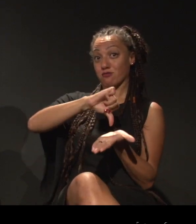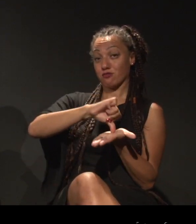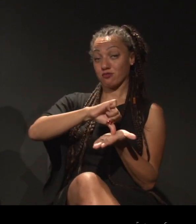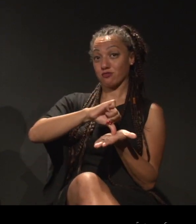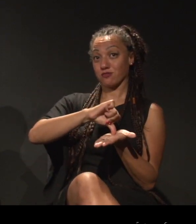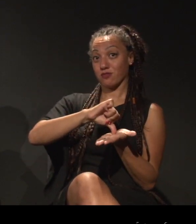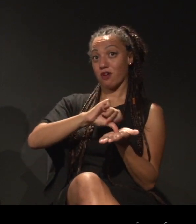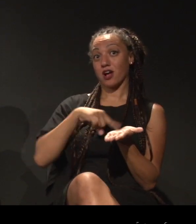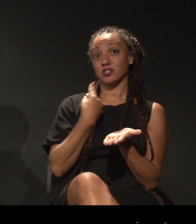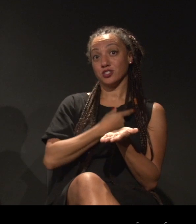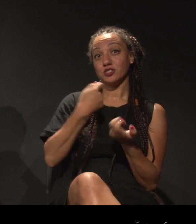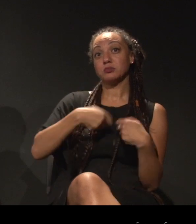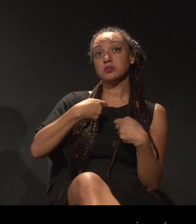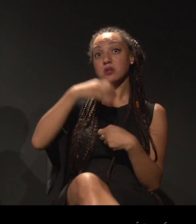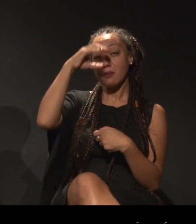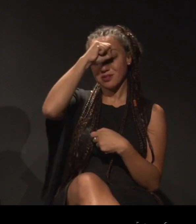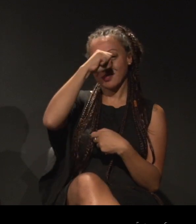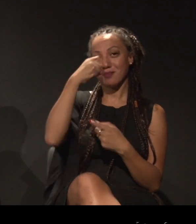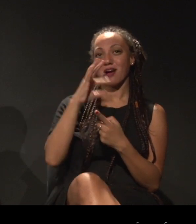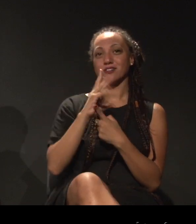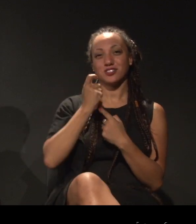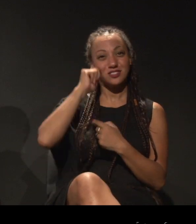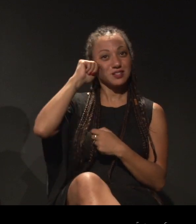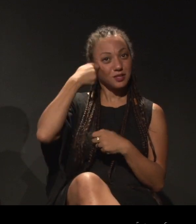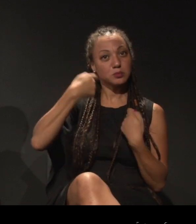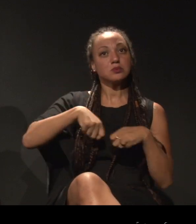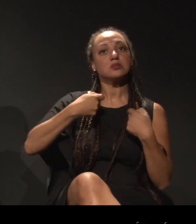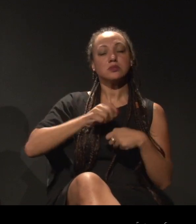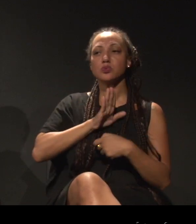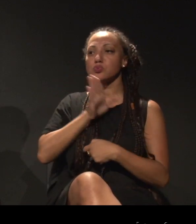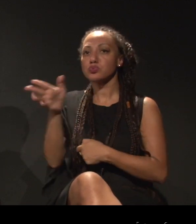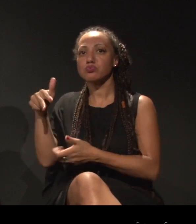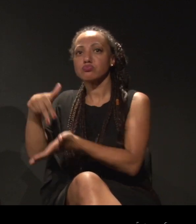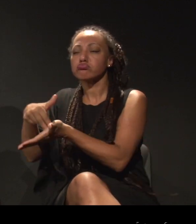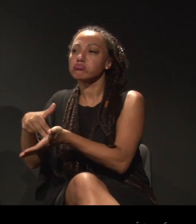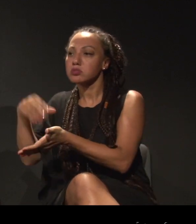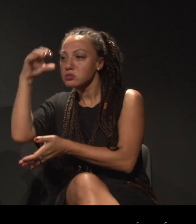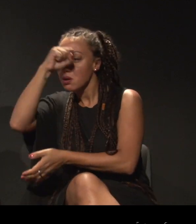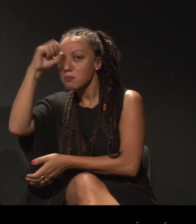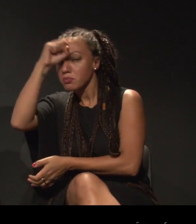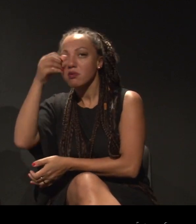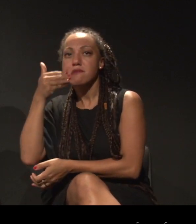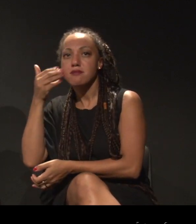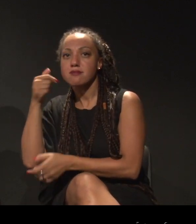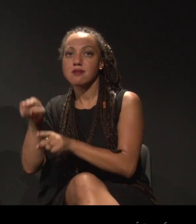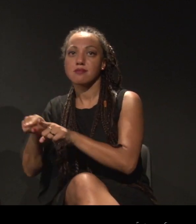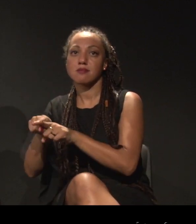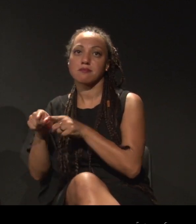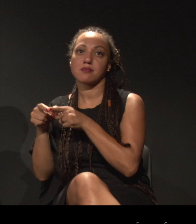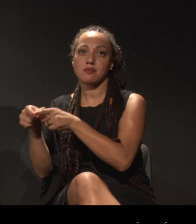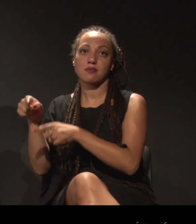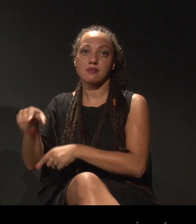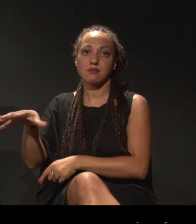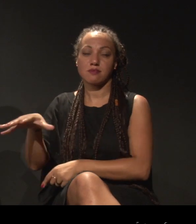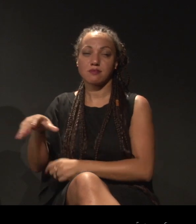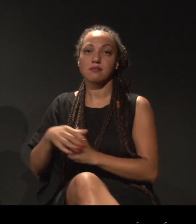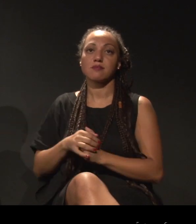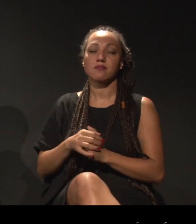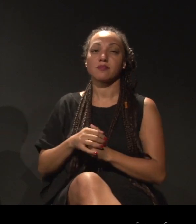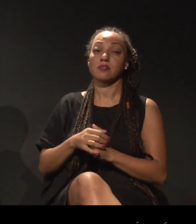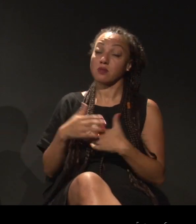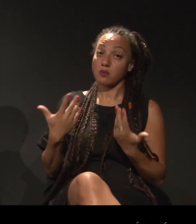a gente precisa aprender artistas negros do centro com esses lugares também. Então, eu acredito que a articulação